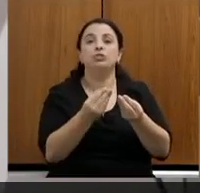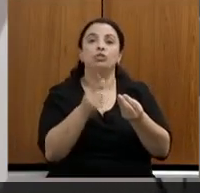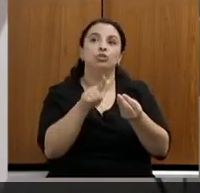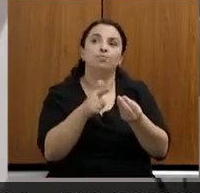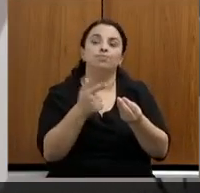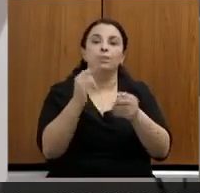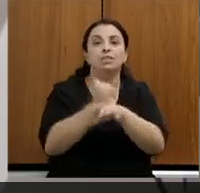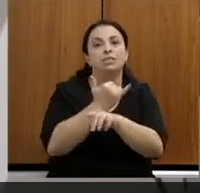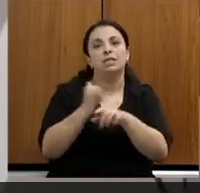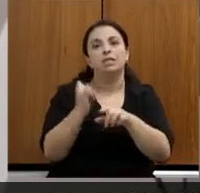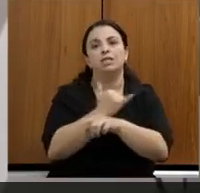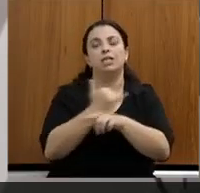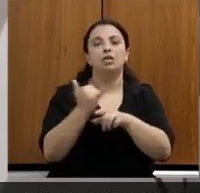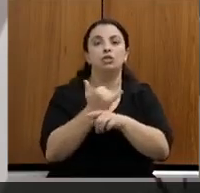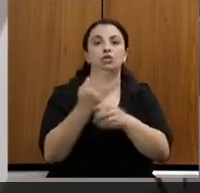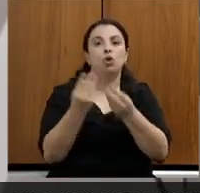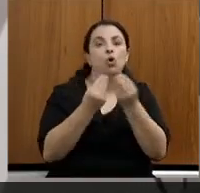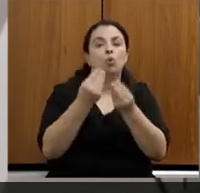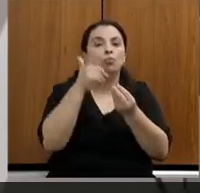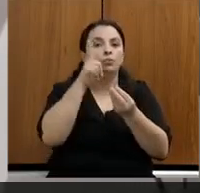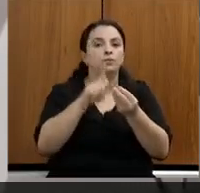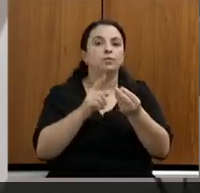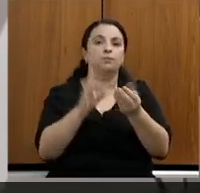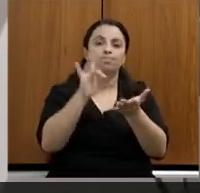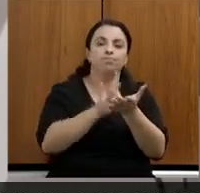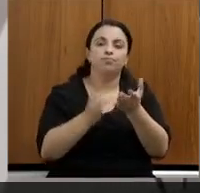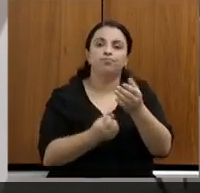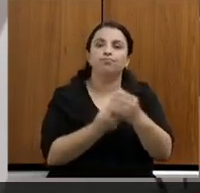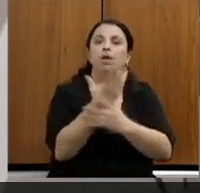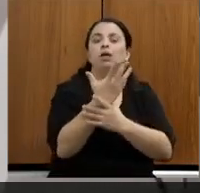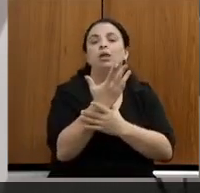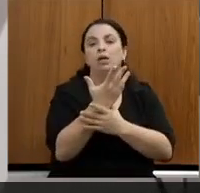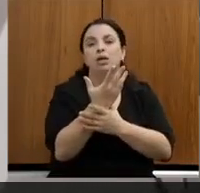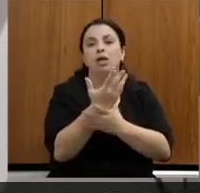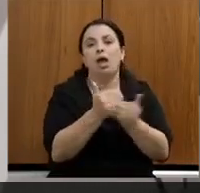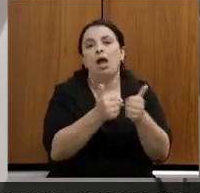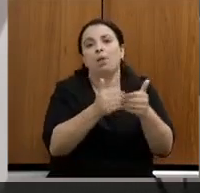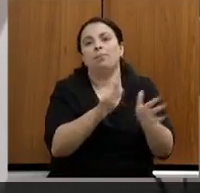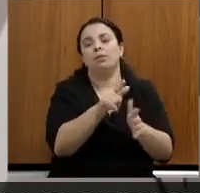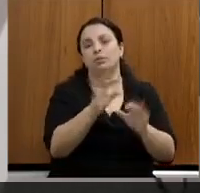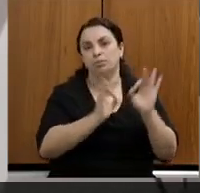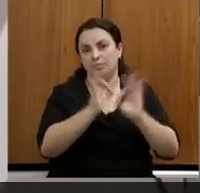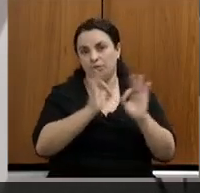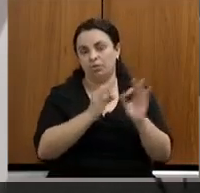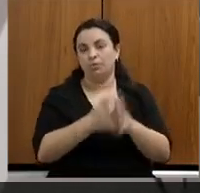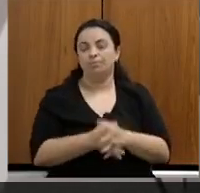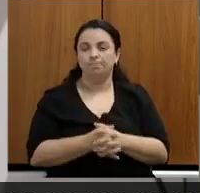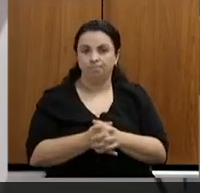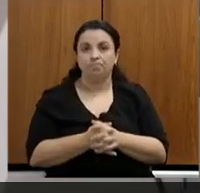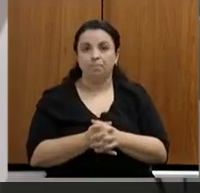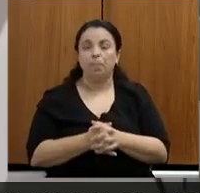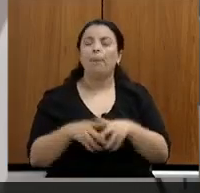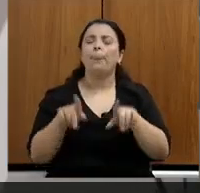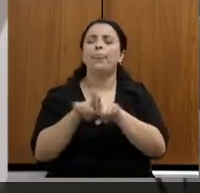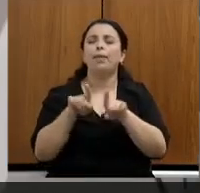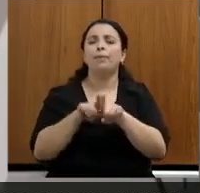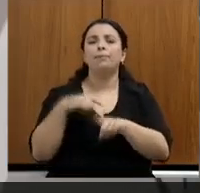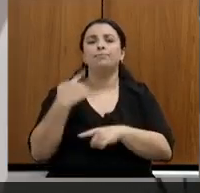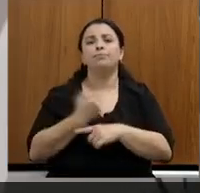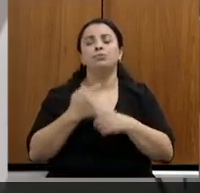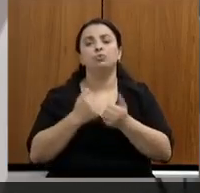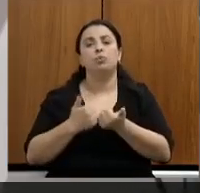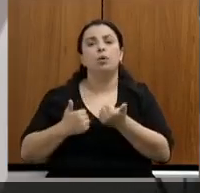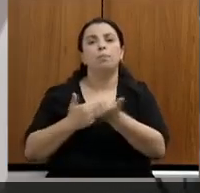e meios de execução e implementação desses projetos. Por favor. Além disso, temos feito um apoio